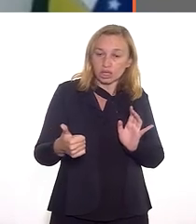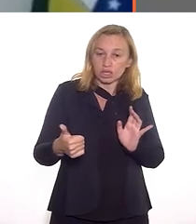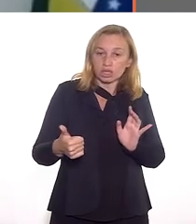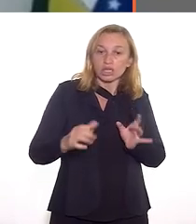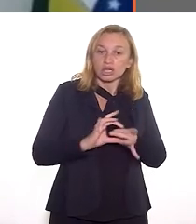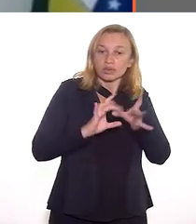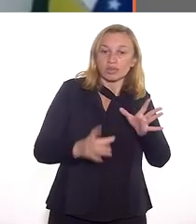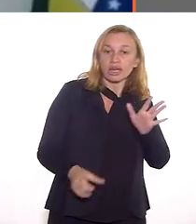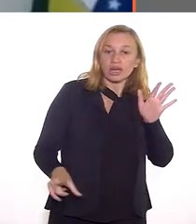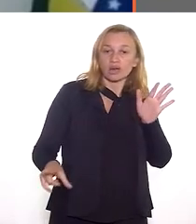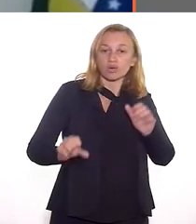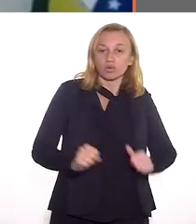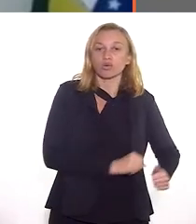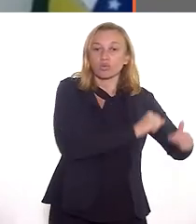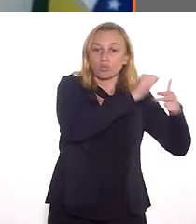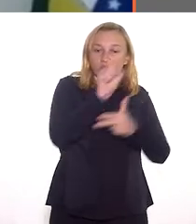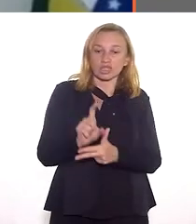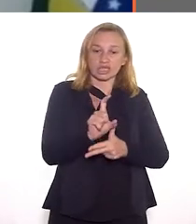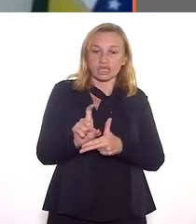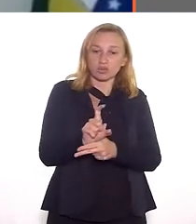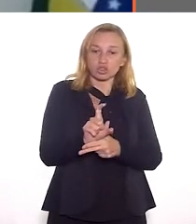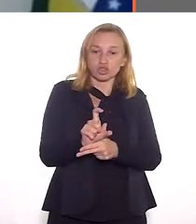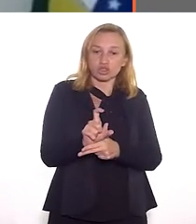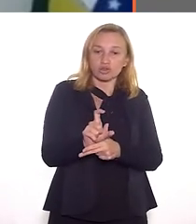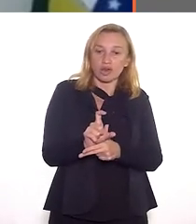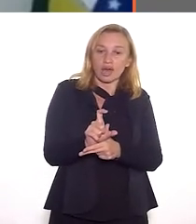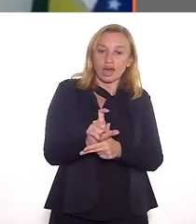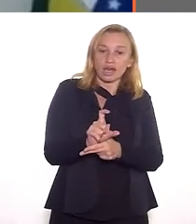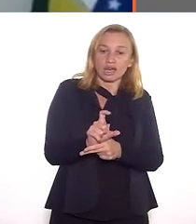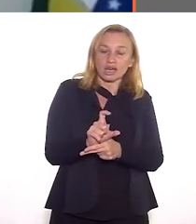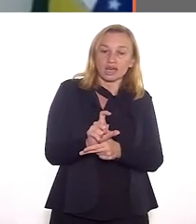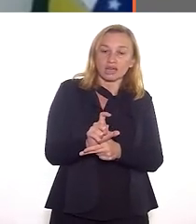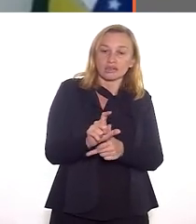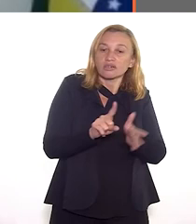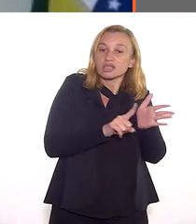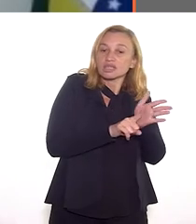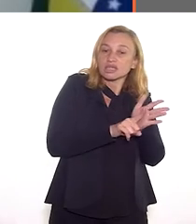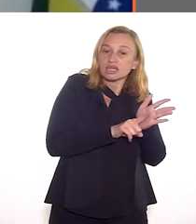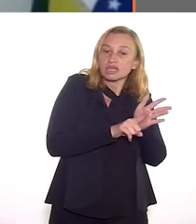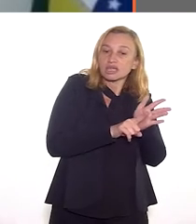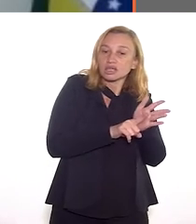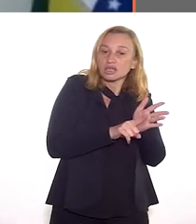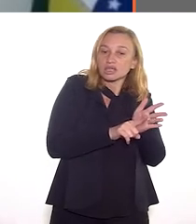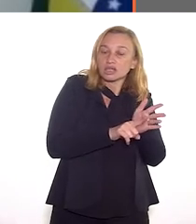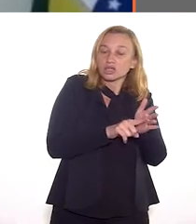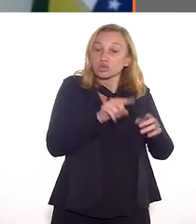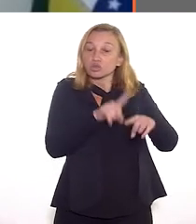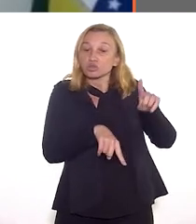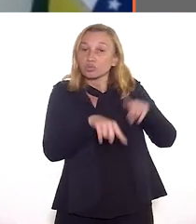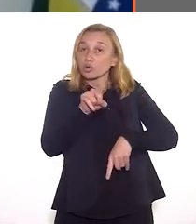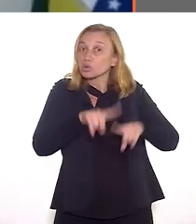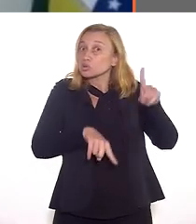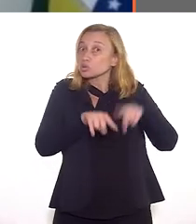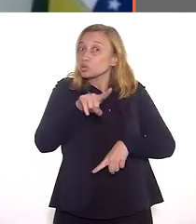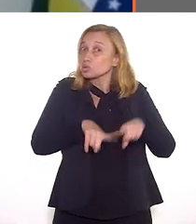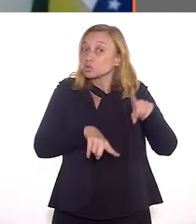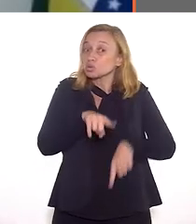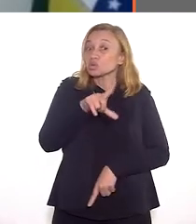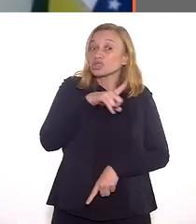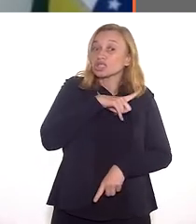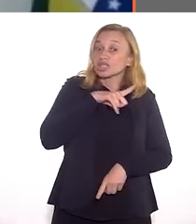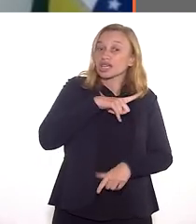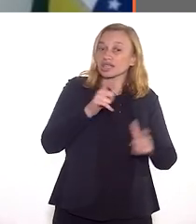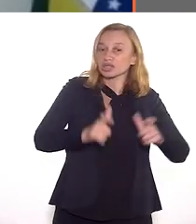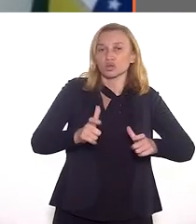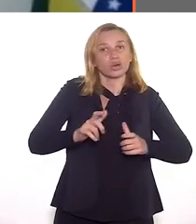de 2021, que autoriza o Poder Executivo a fazer, Rafael, o recenseamento dos